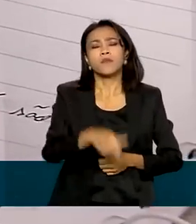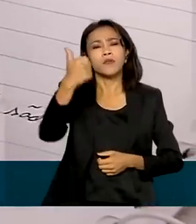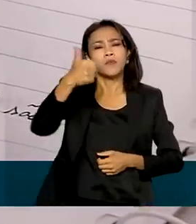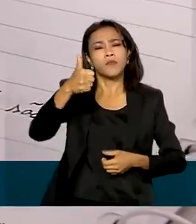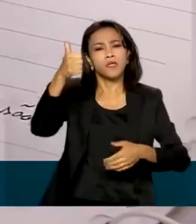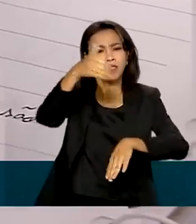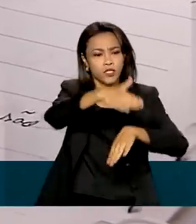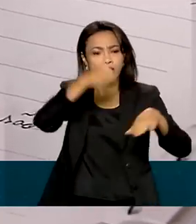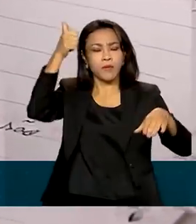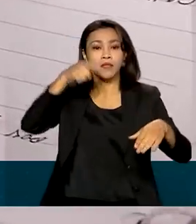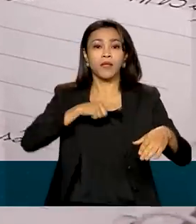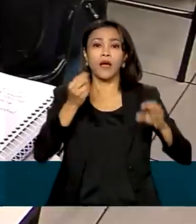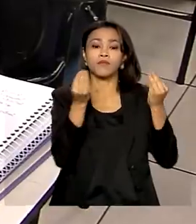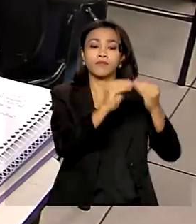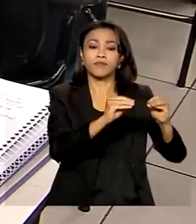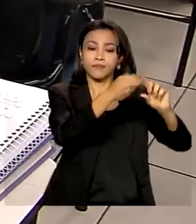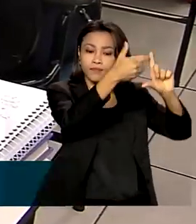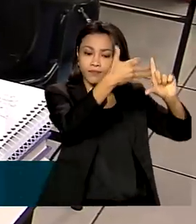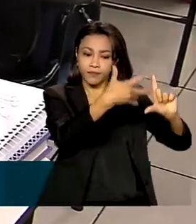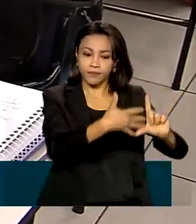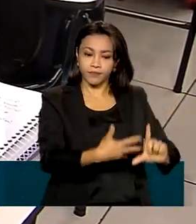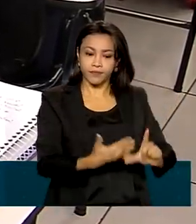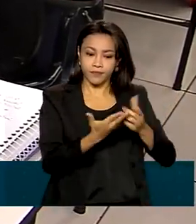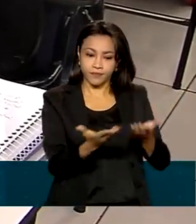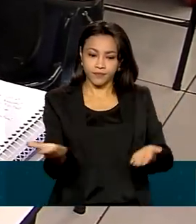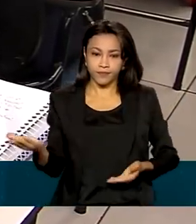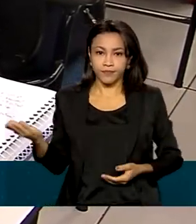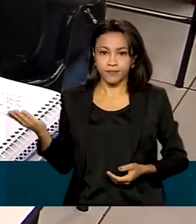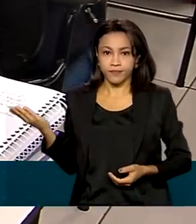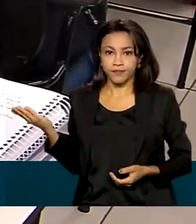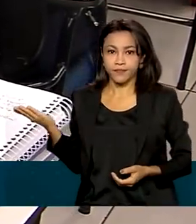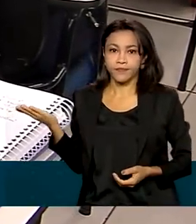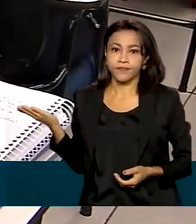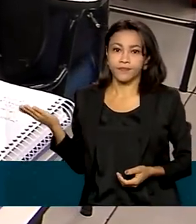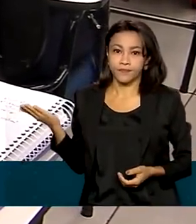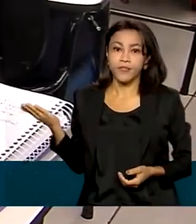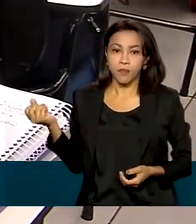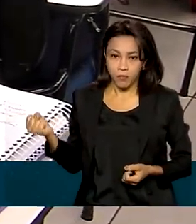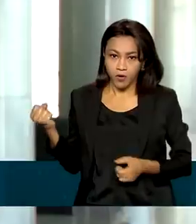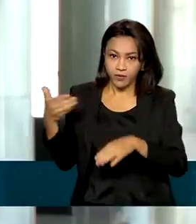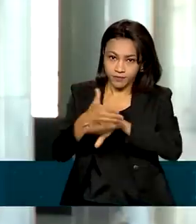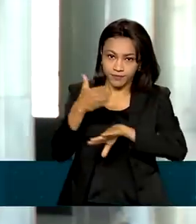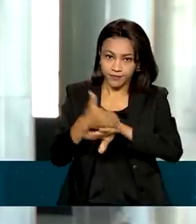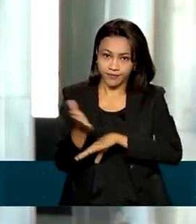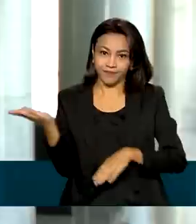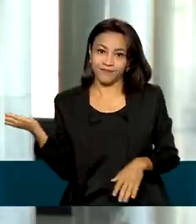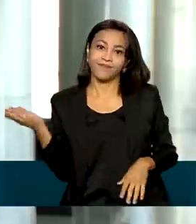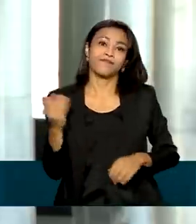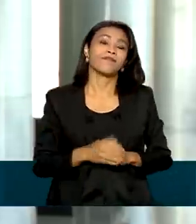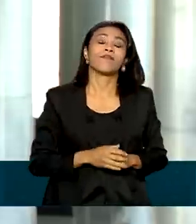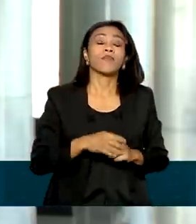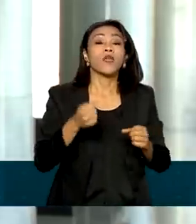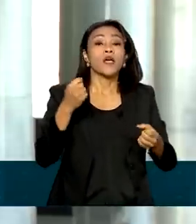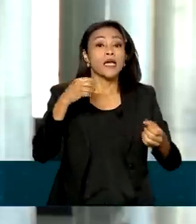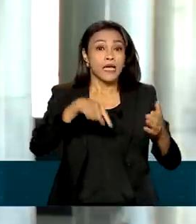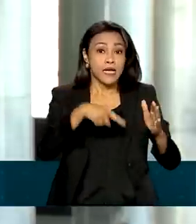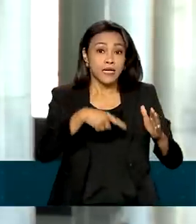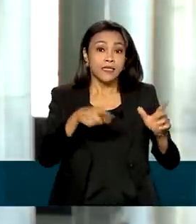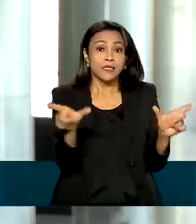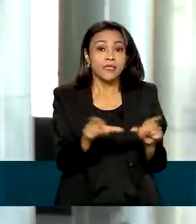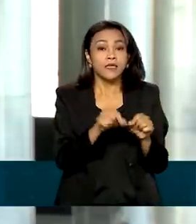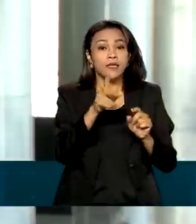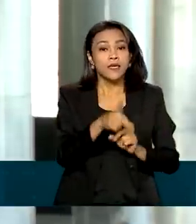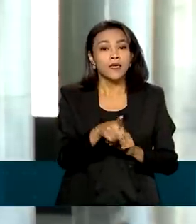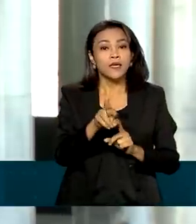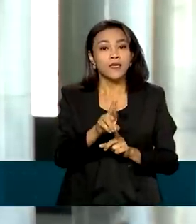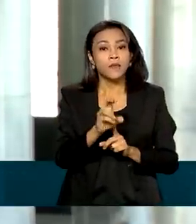está disponível no site acessounico.mec.gov.br. O programa Universidade para Todos oferece